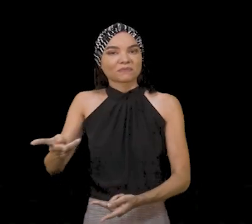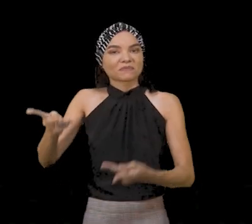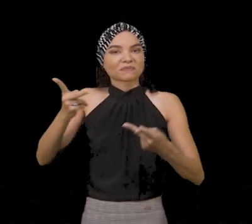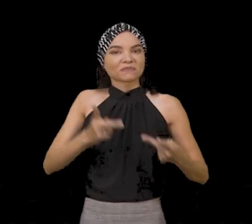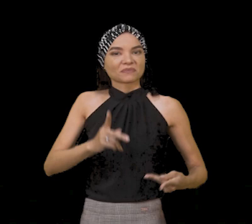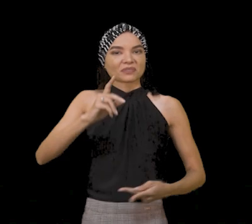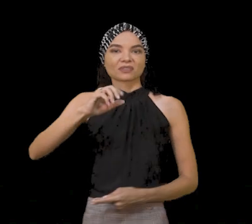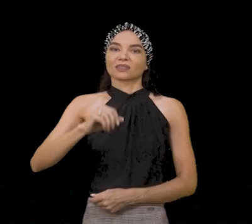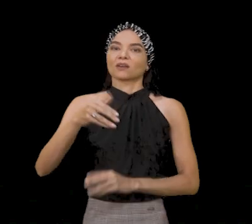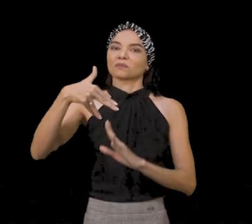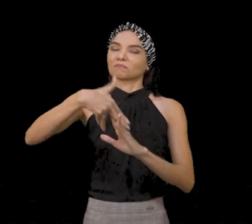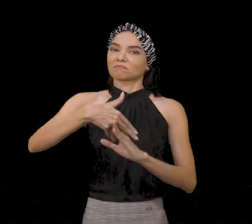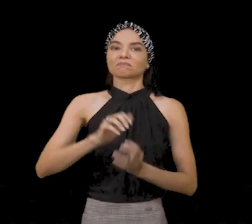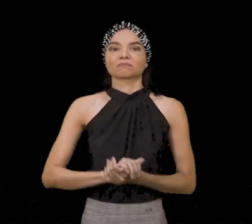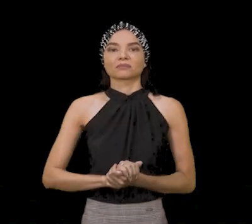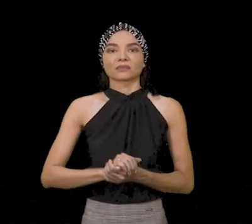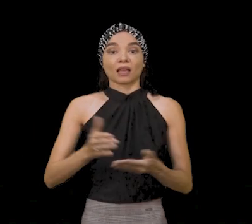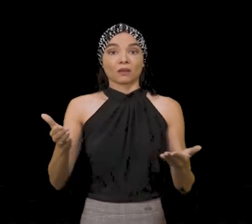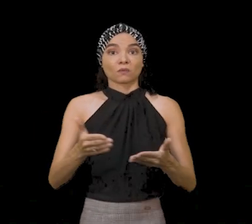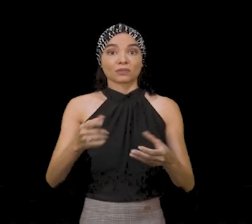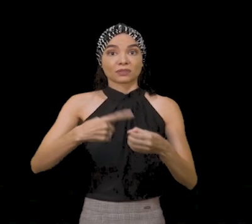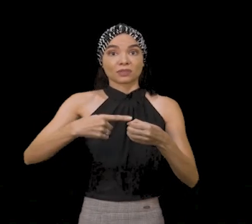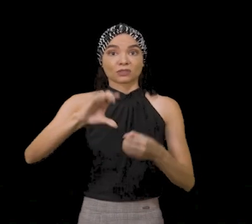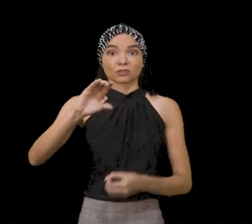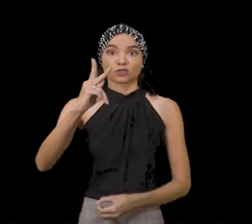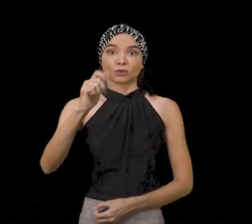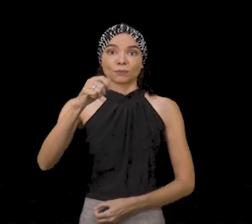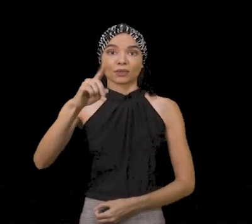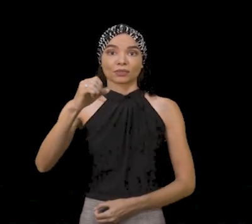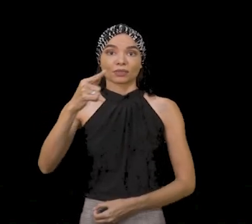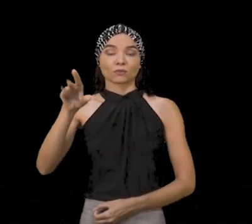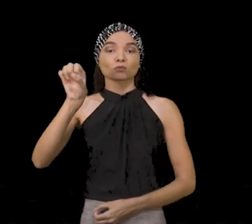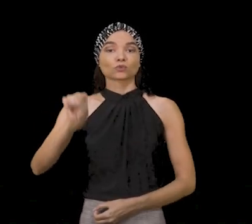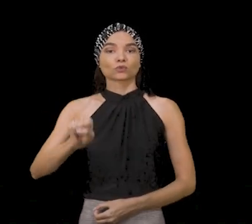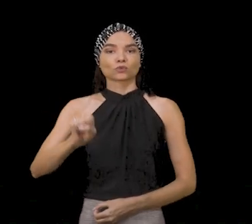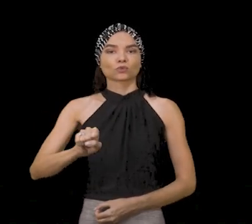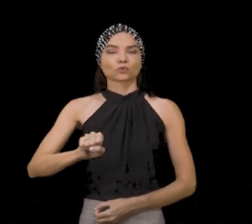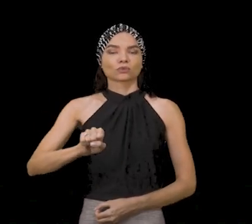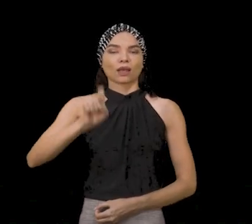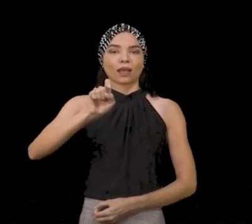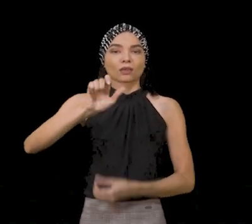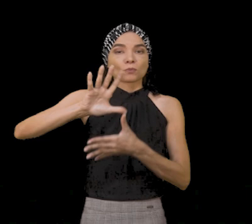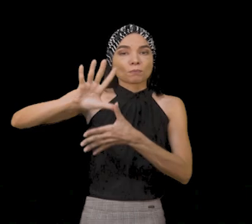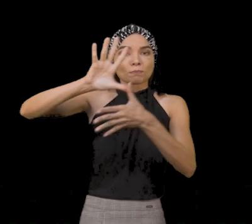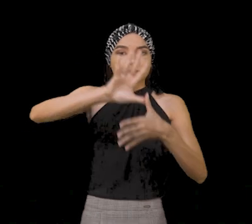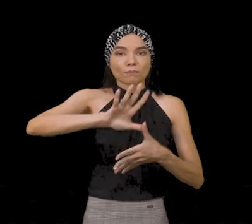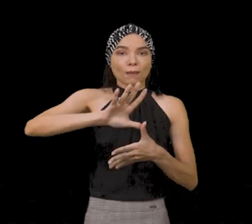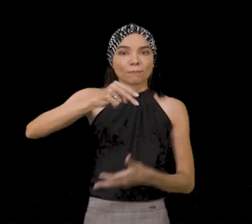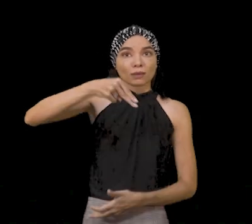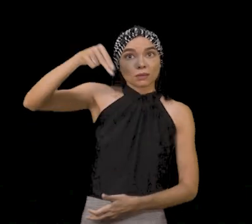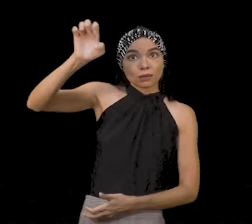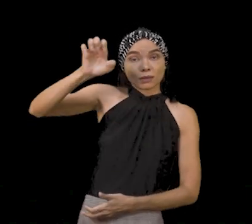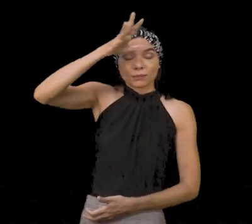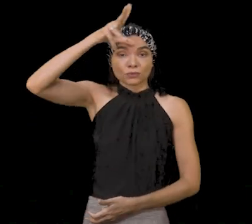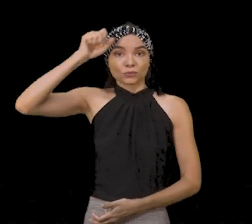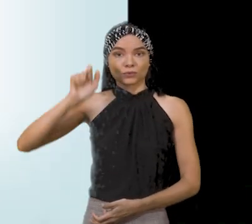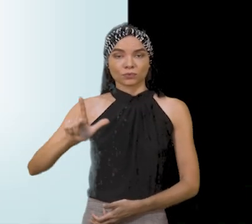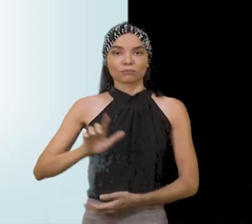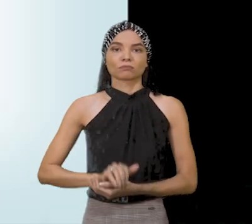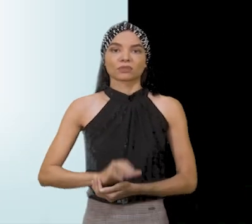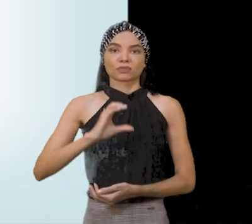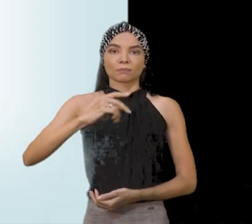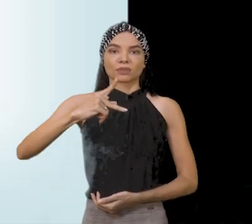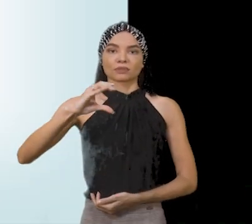Bem-vindo ao Mundo UFMS. Você está no campus de Chapadão do Sul, localizado na região nordeste de Mato Grosso do Sul.